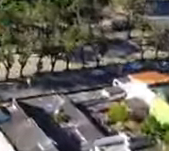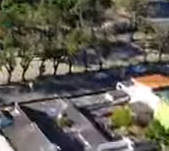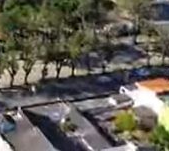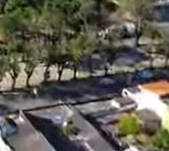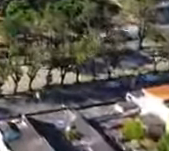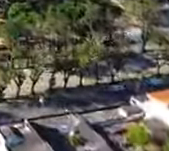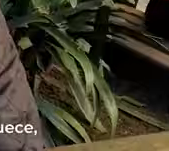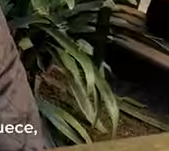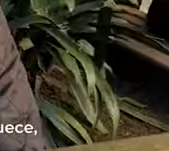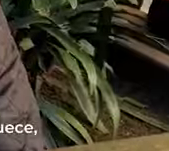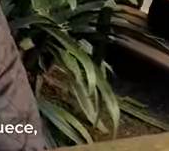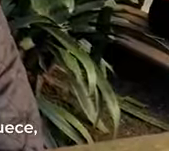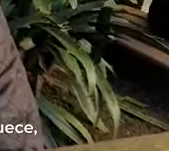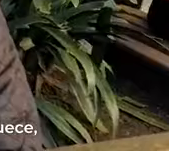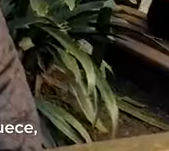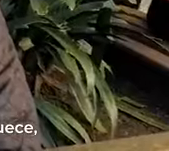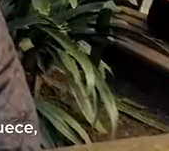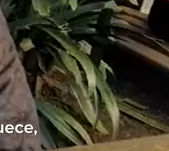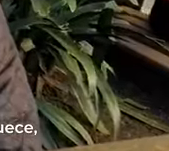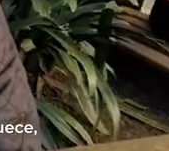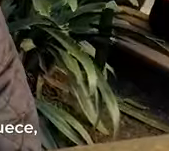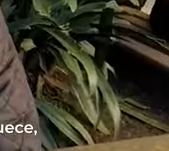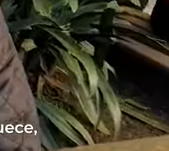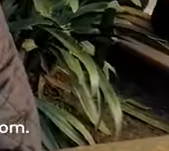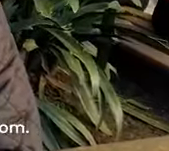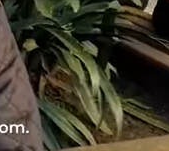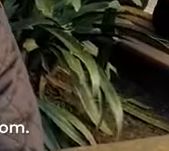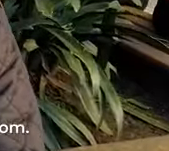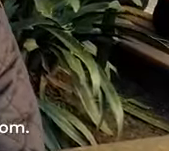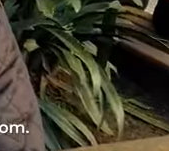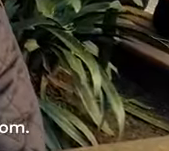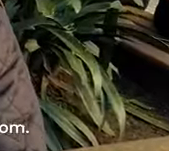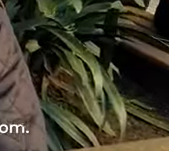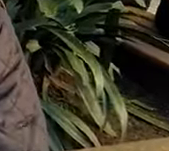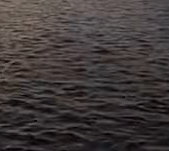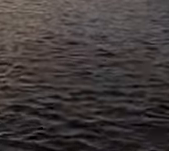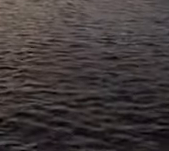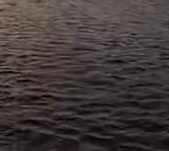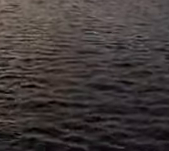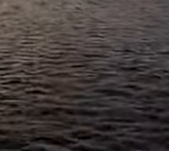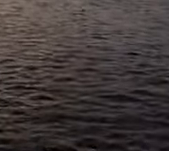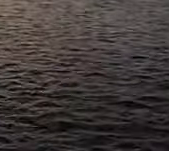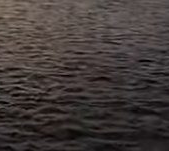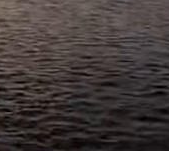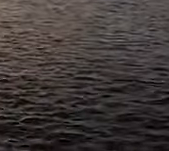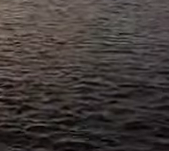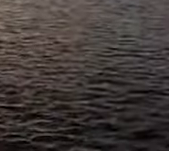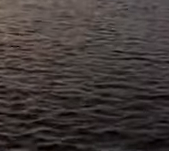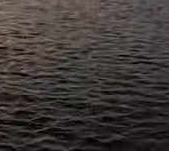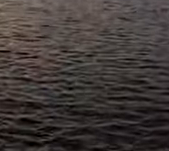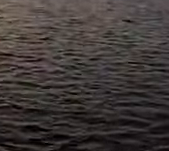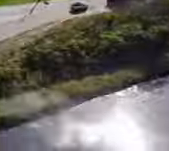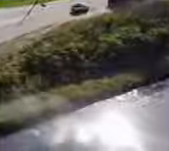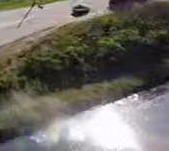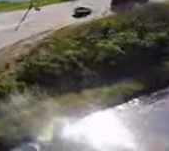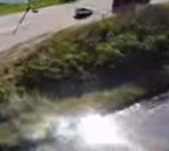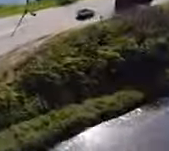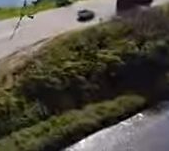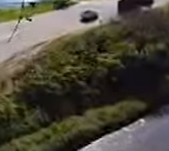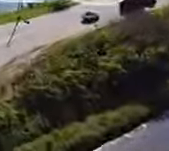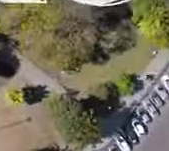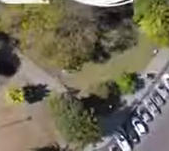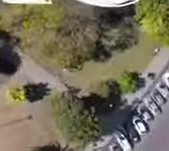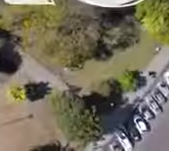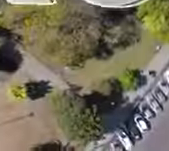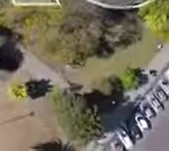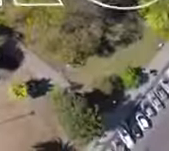Pelotas precisa de alguém. Então é uma coisa assim que a gente não esquece. Que teve muita coisa que ele fez de bom. Que mostre o caminho e